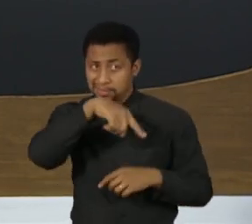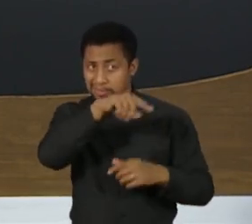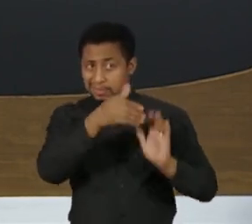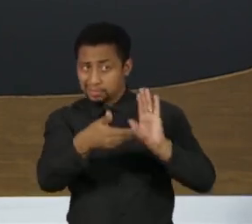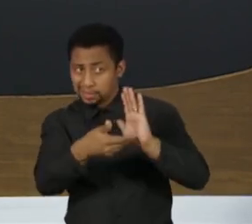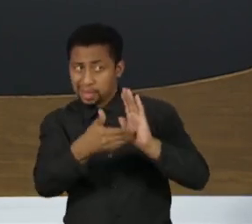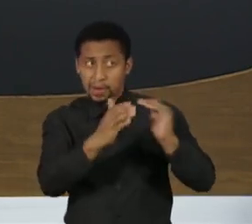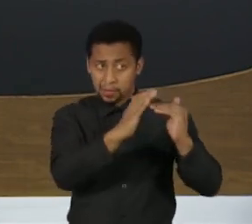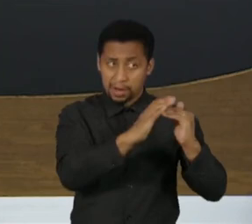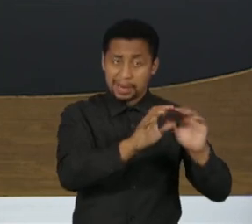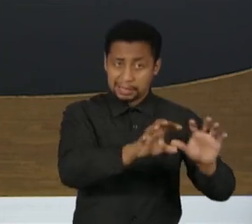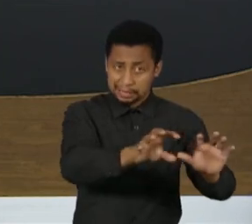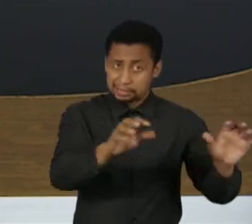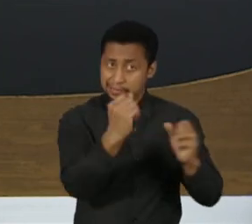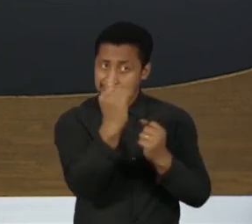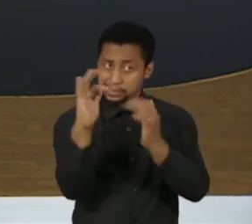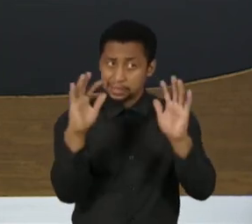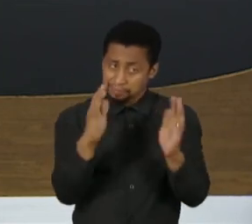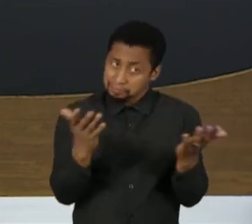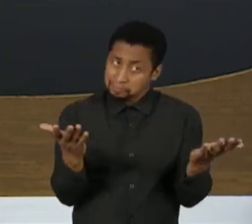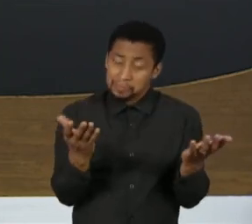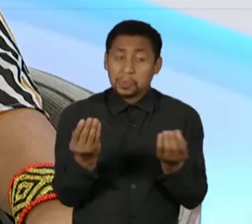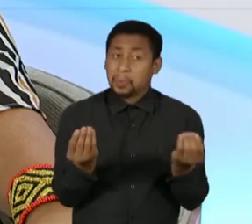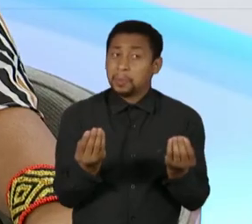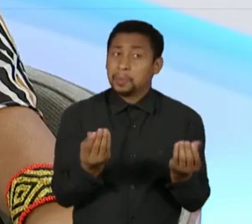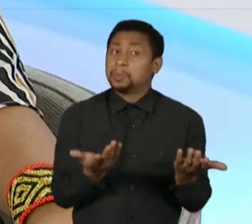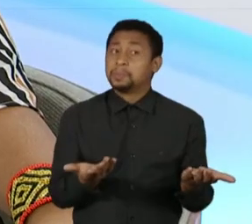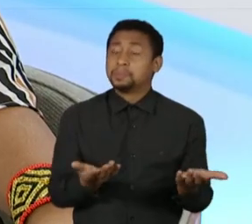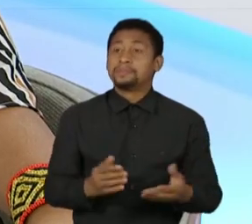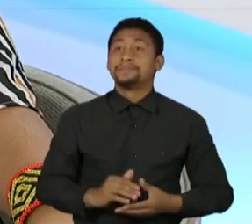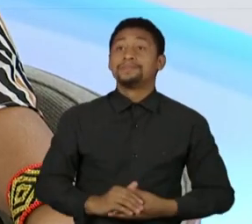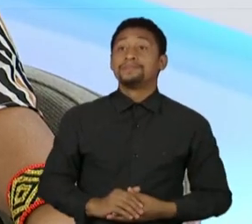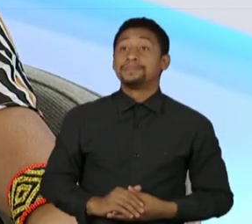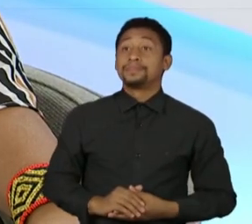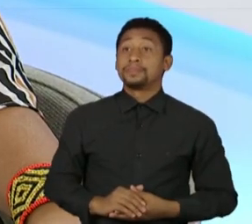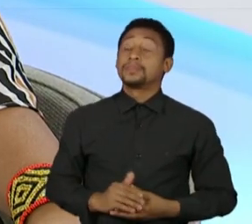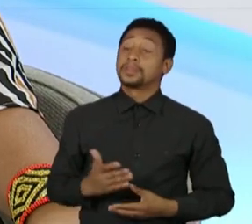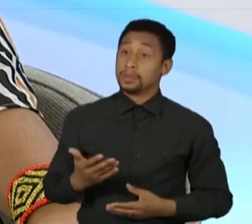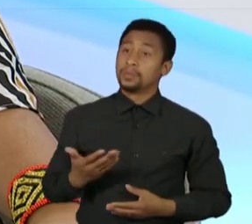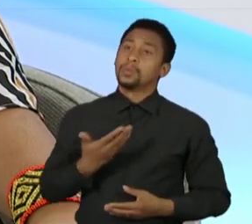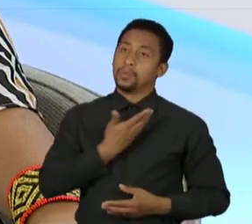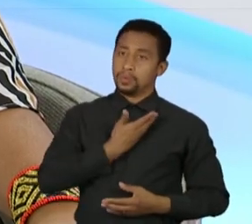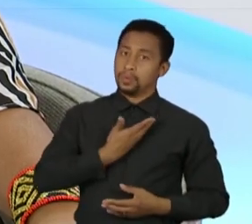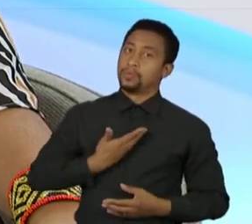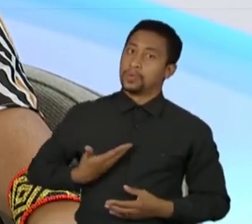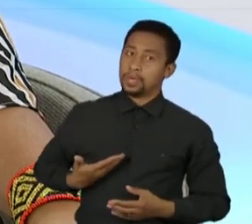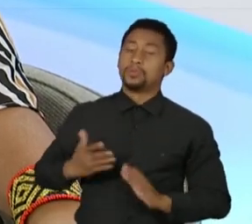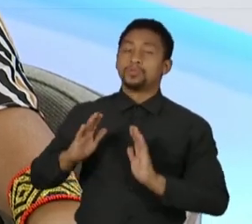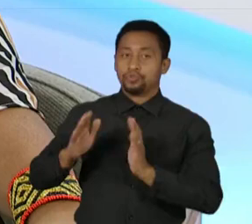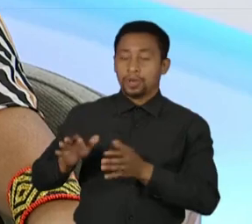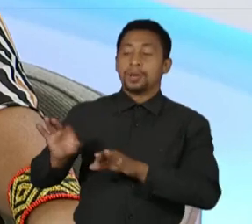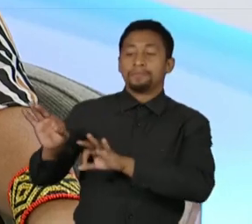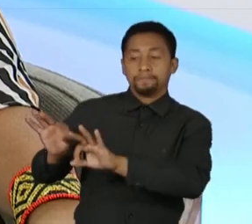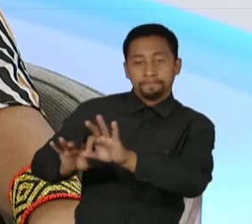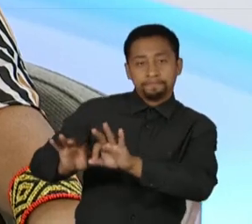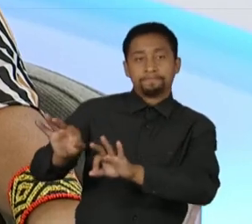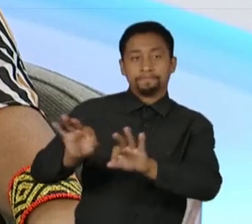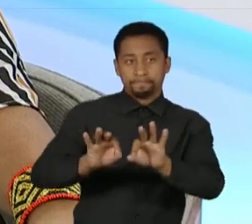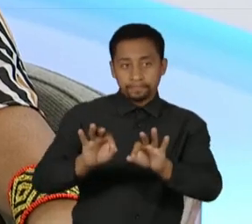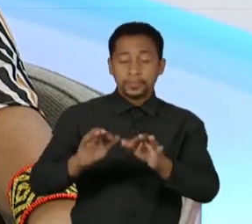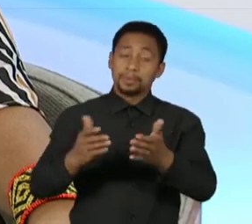diretamente o meio ambiente e os povos indígenas? Olha, o próprio governo está empenhado nessa articulação com o Congresso.